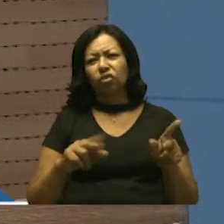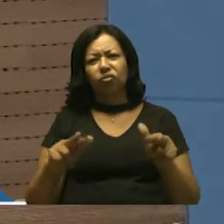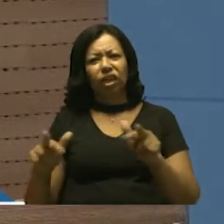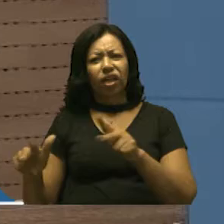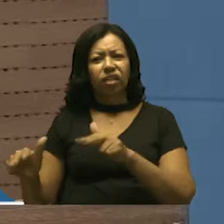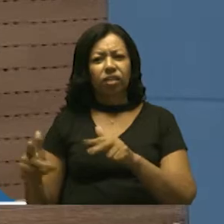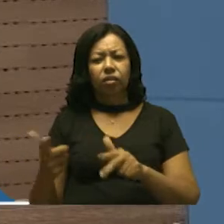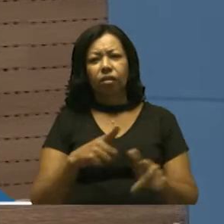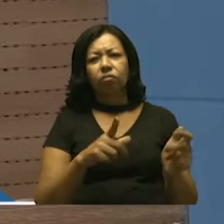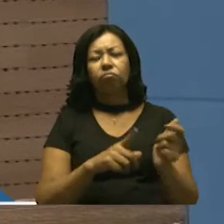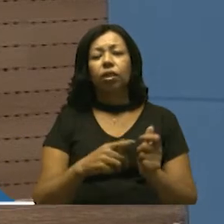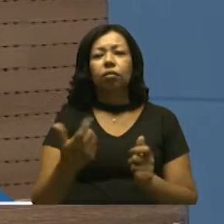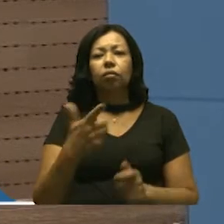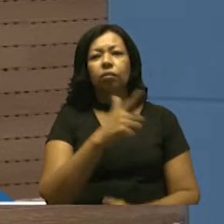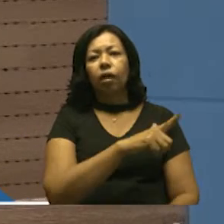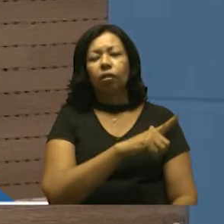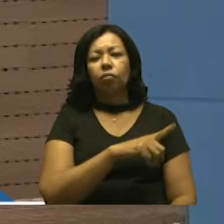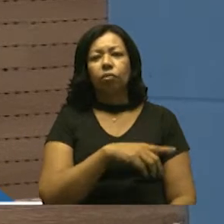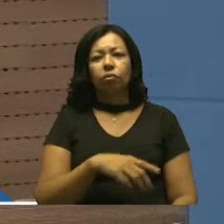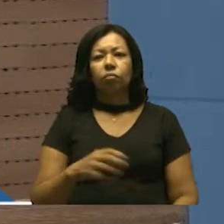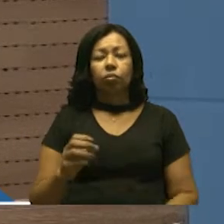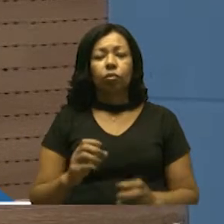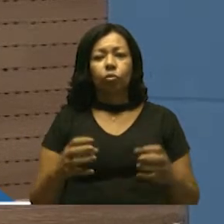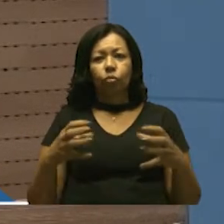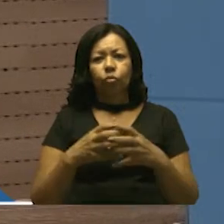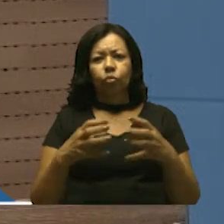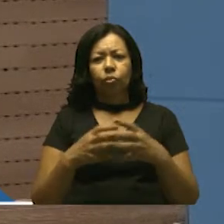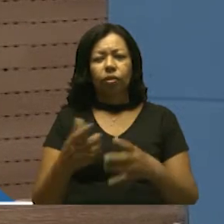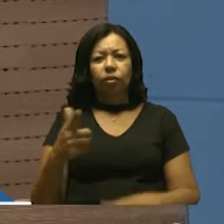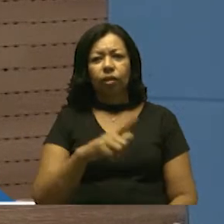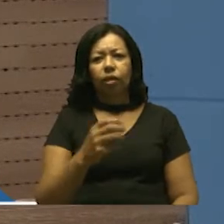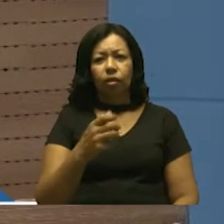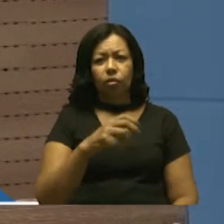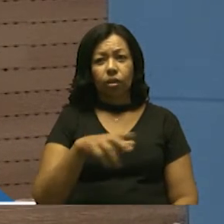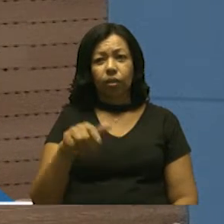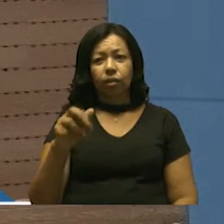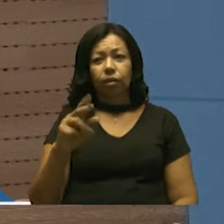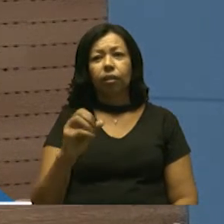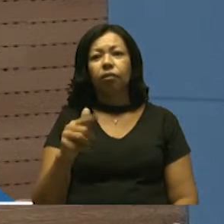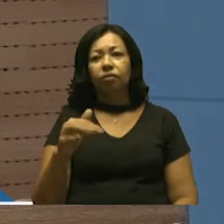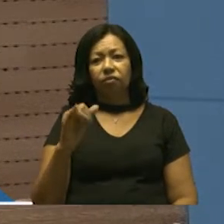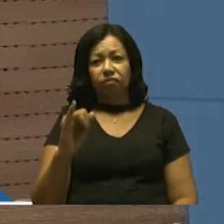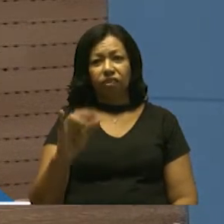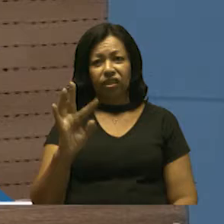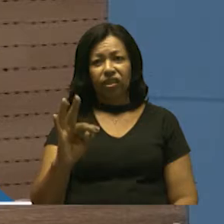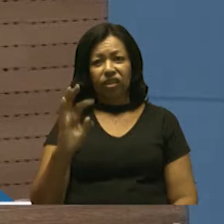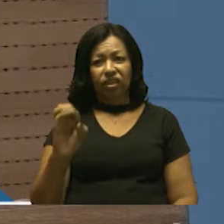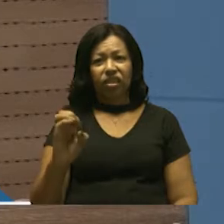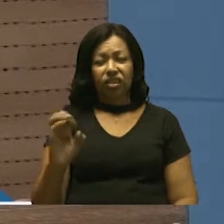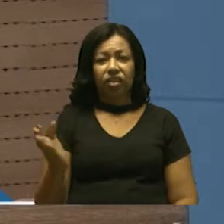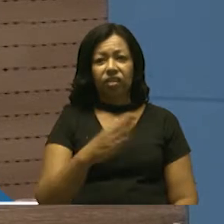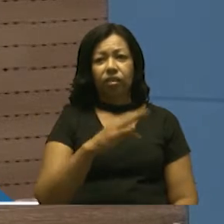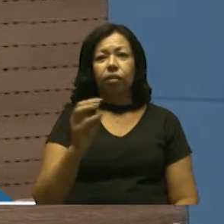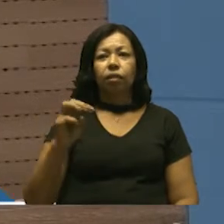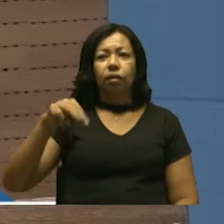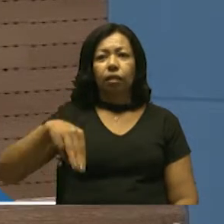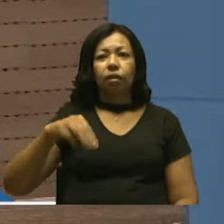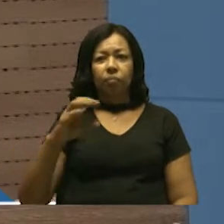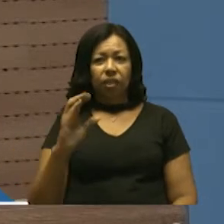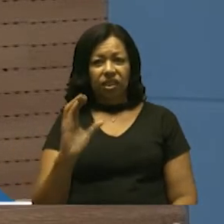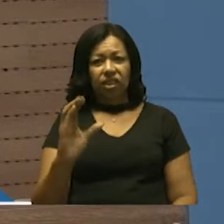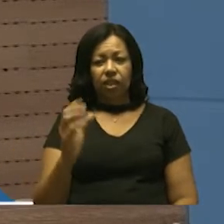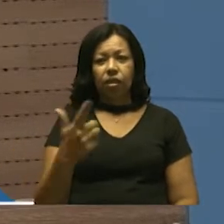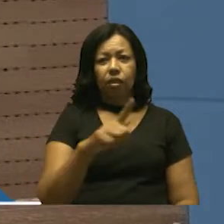que são características do movimento hip-hop, como o break, o grafite, o DJ, que é o disco de jockey, o MC, é o mestre de cerimônias,